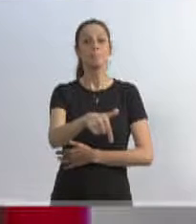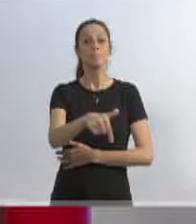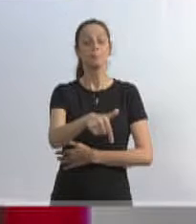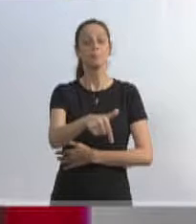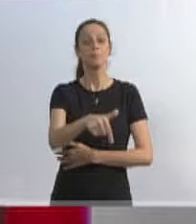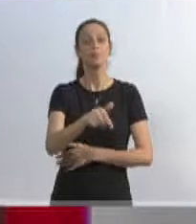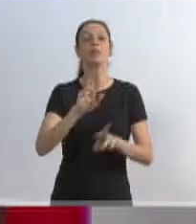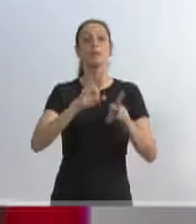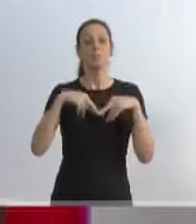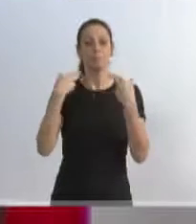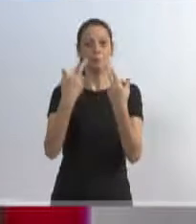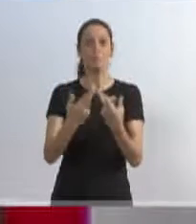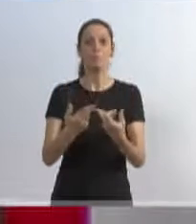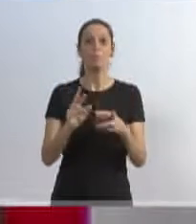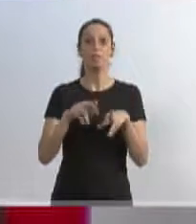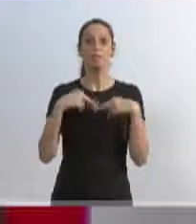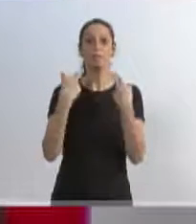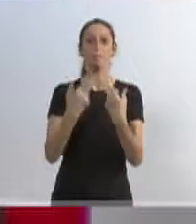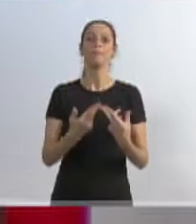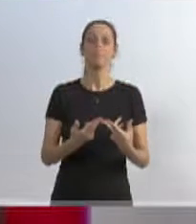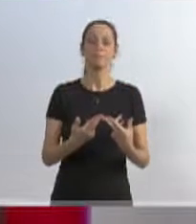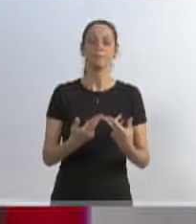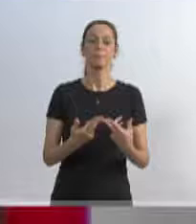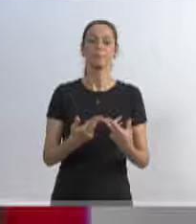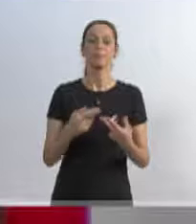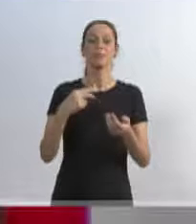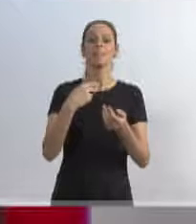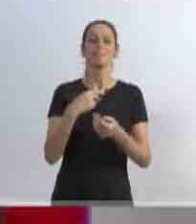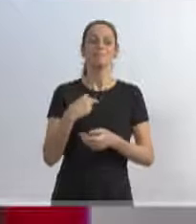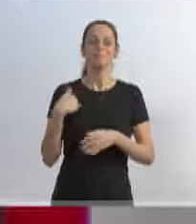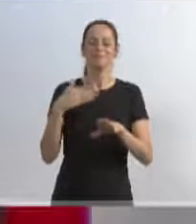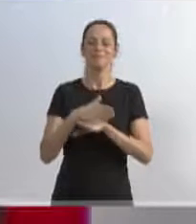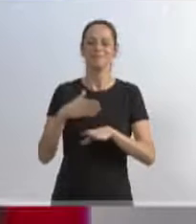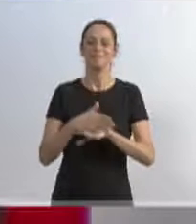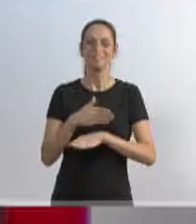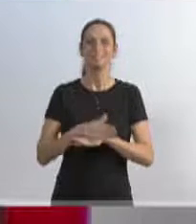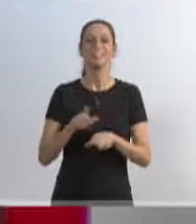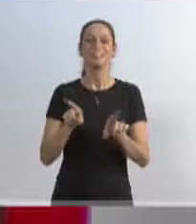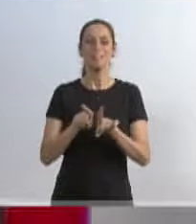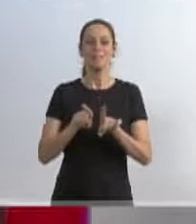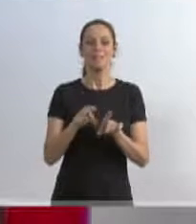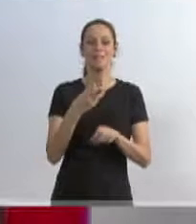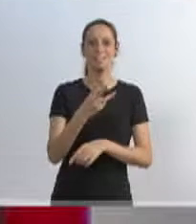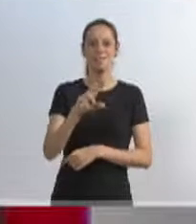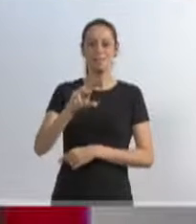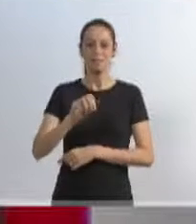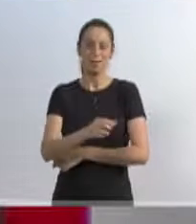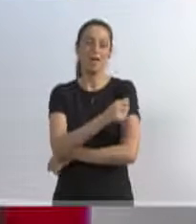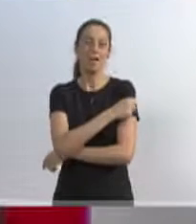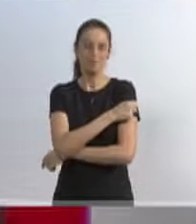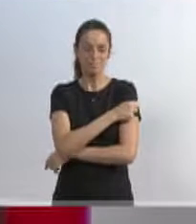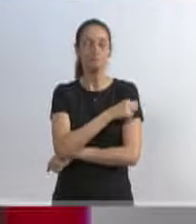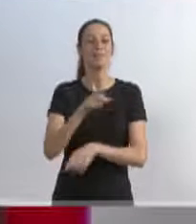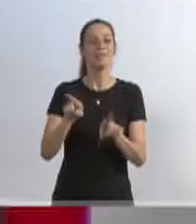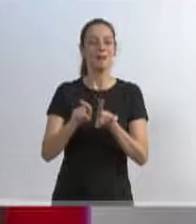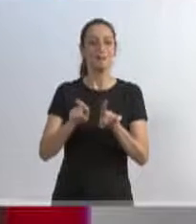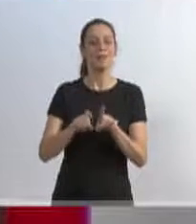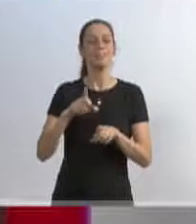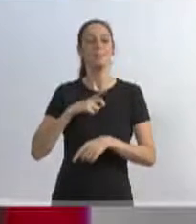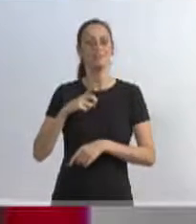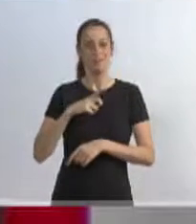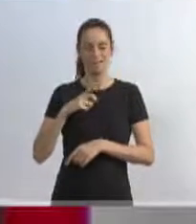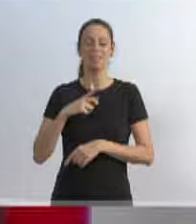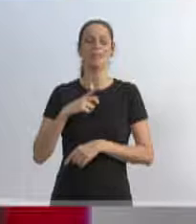das reuniões que aqui estivemos. E também hoje de manhã, os 350 alunos receberam aí mais uma aula mágica,